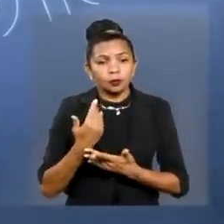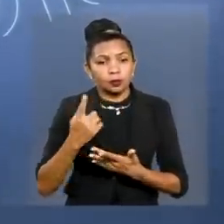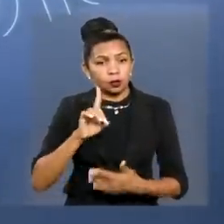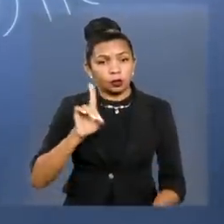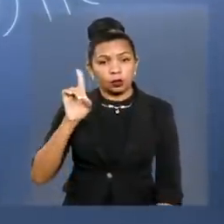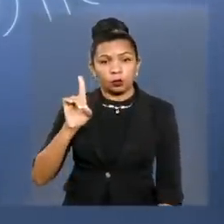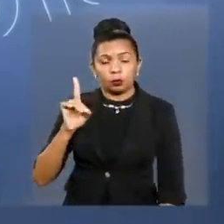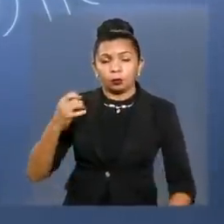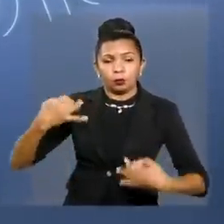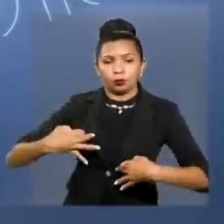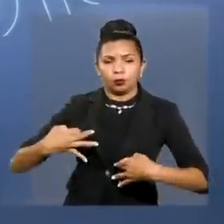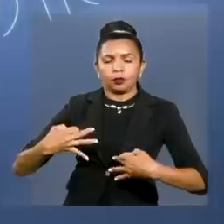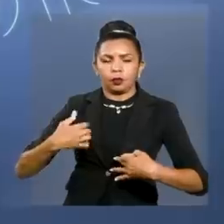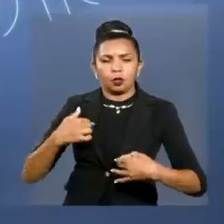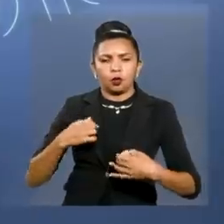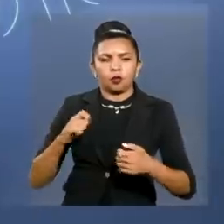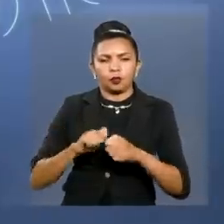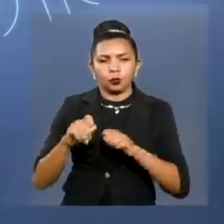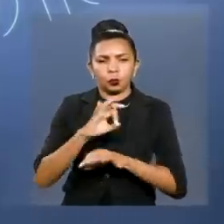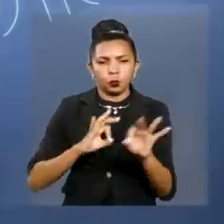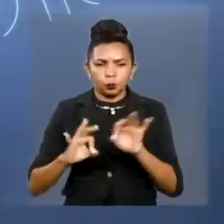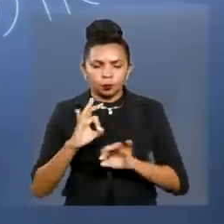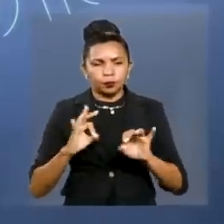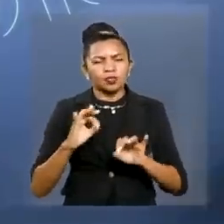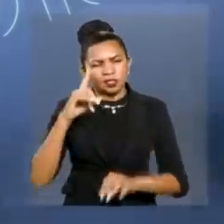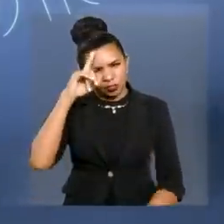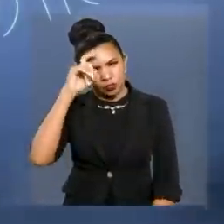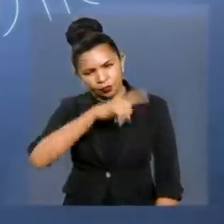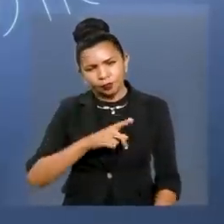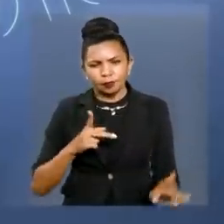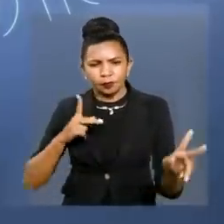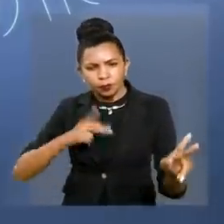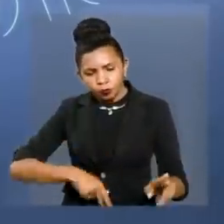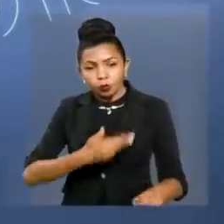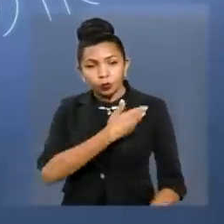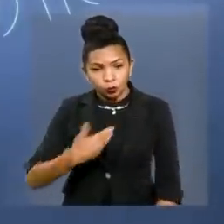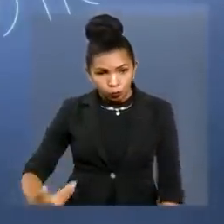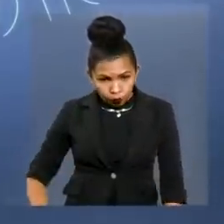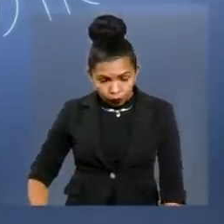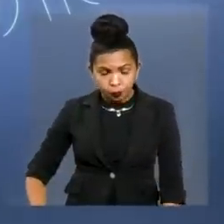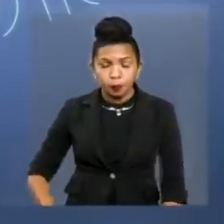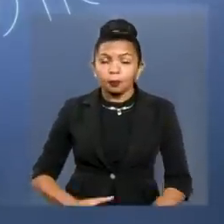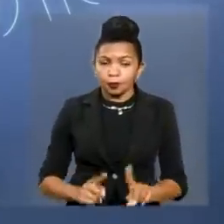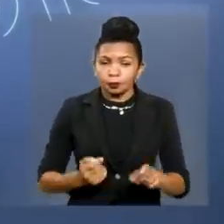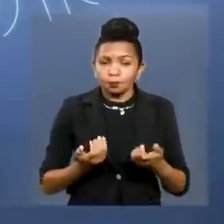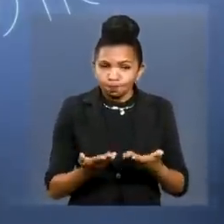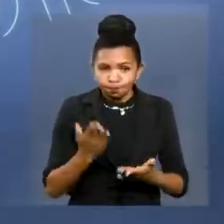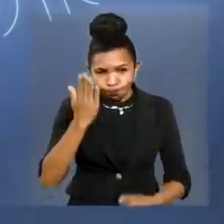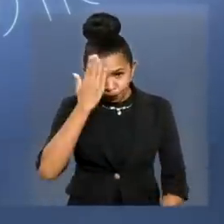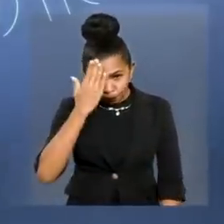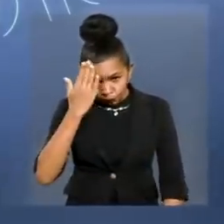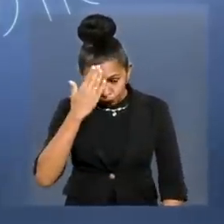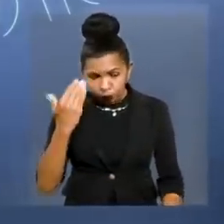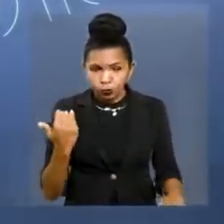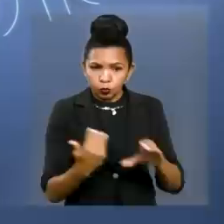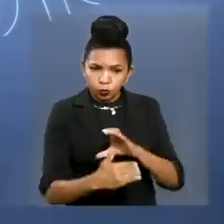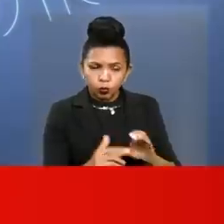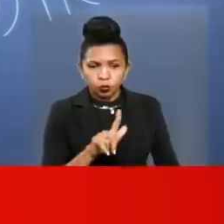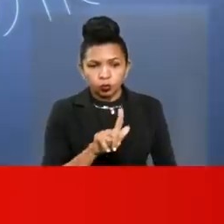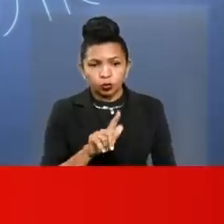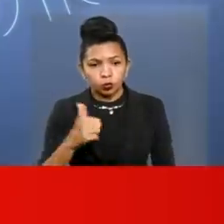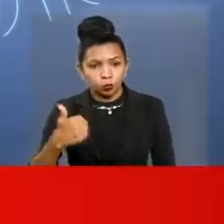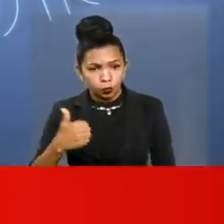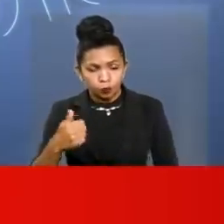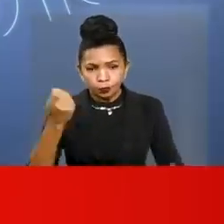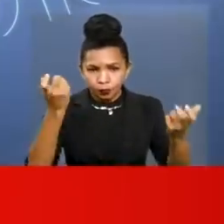conseguir, claro, corrigir uma herança tão difícil quanto essa num governo só. Mas você sabe, e o site G1 diz, que